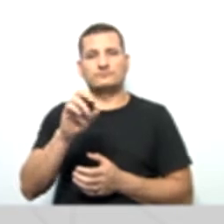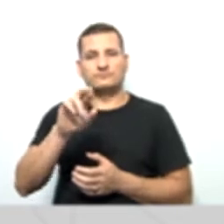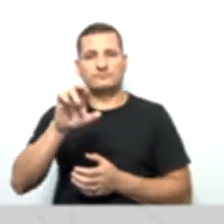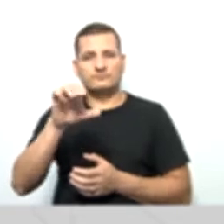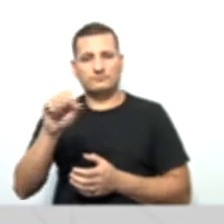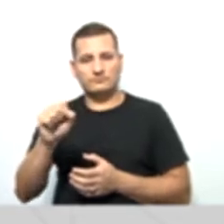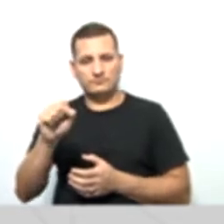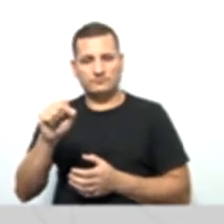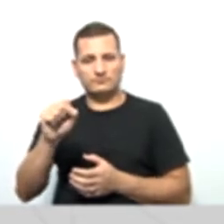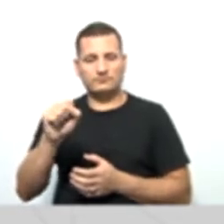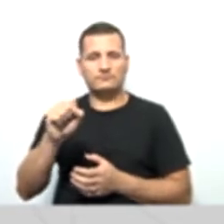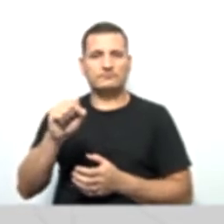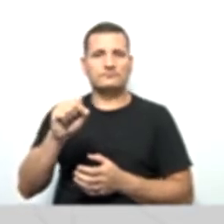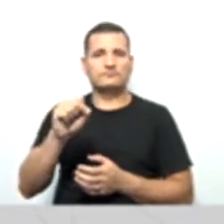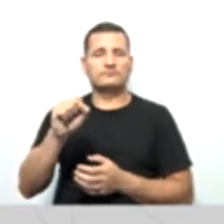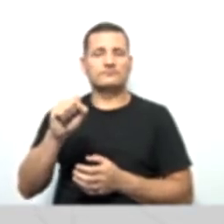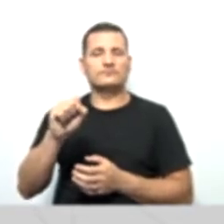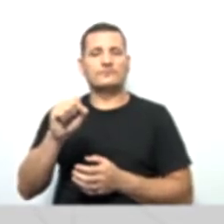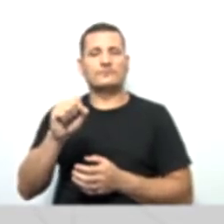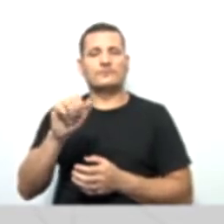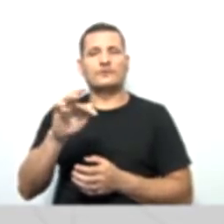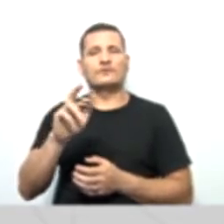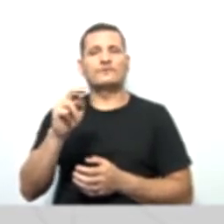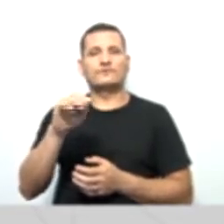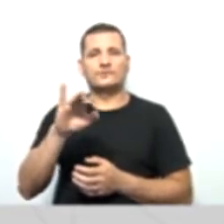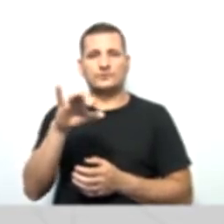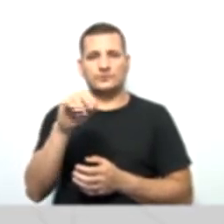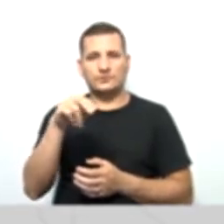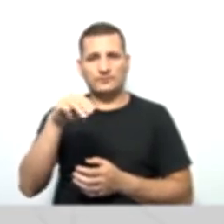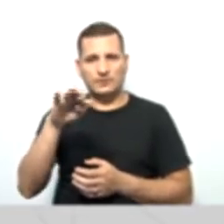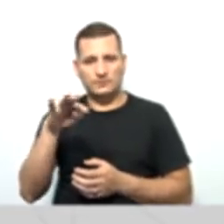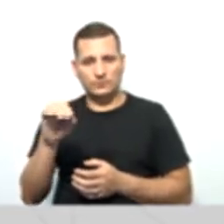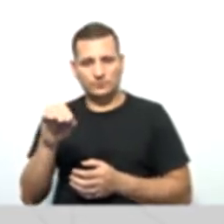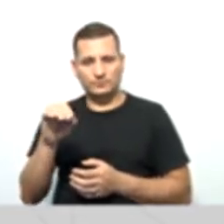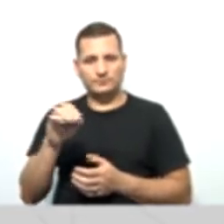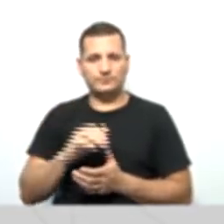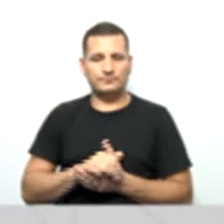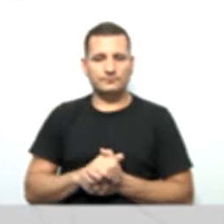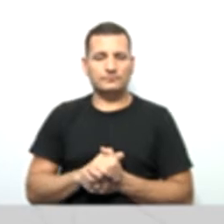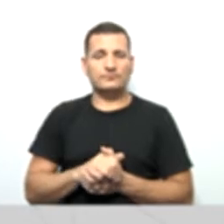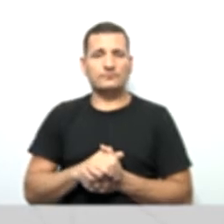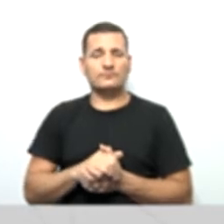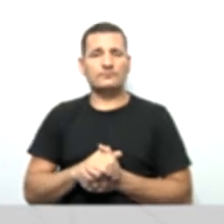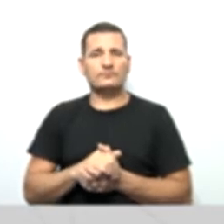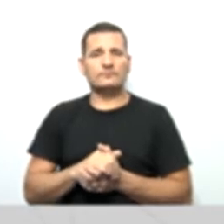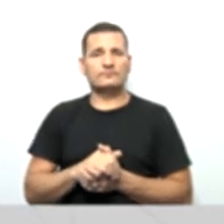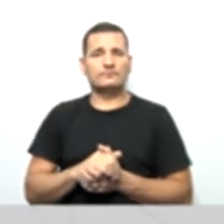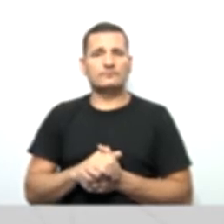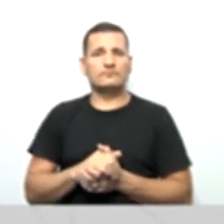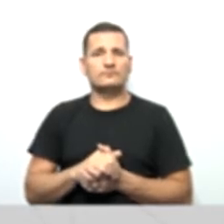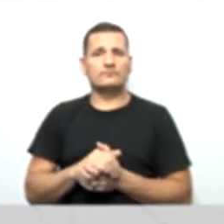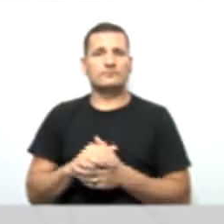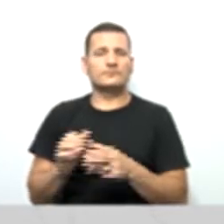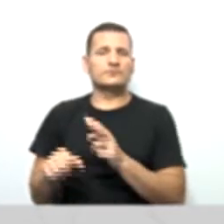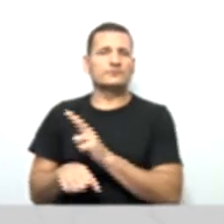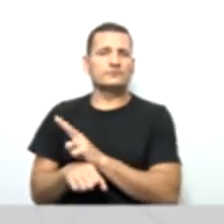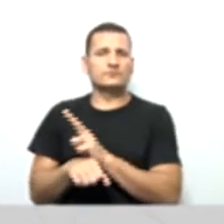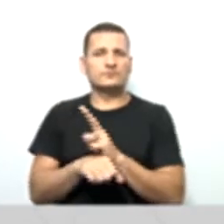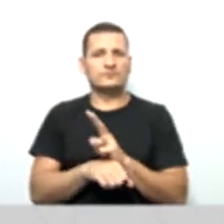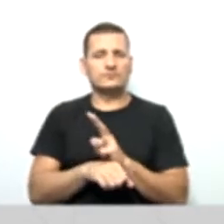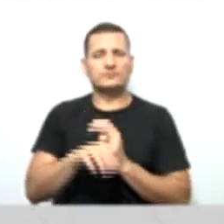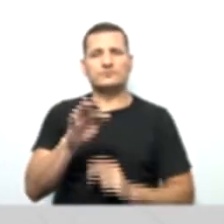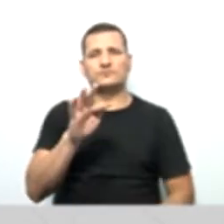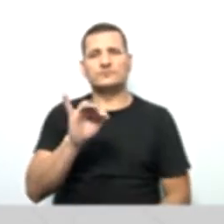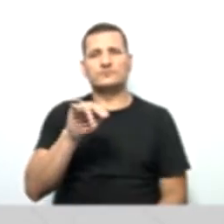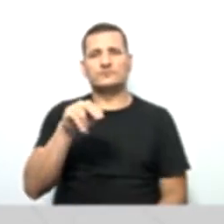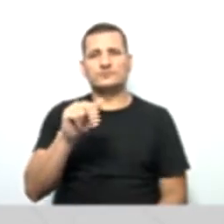financiamento, receitas do exercício seguinte também. Lembra que nós falamos que lá na conta